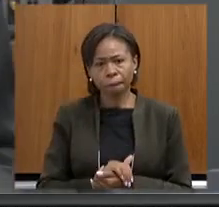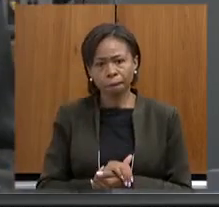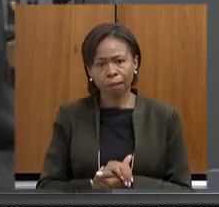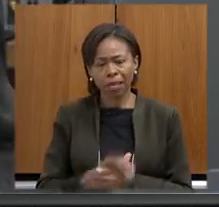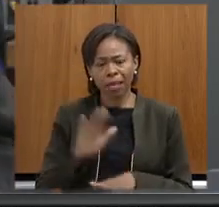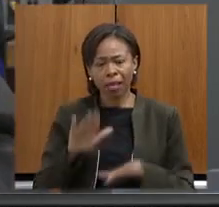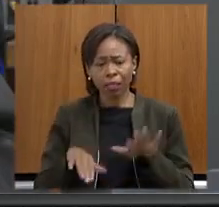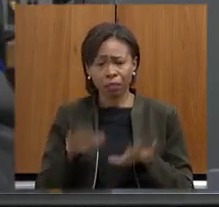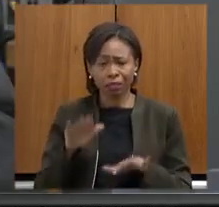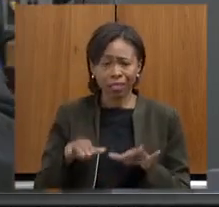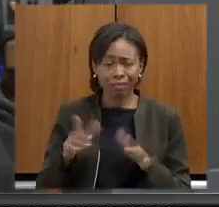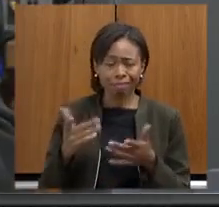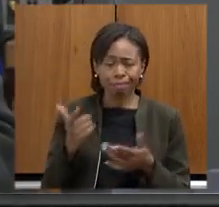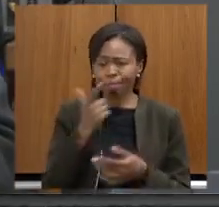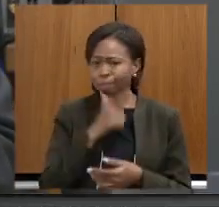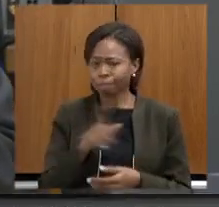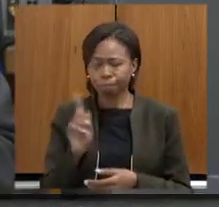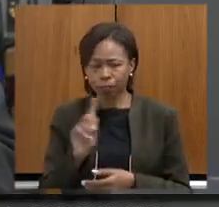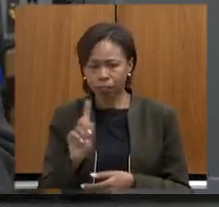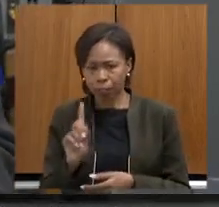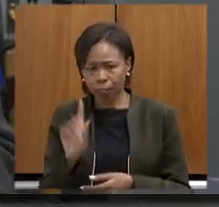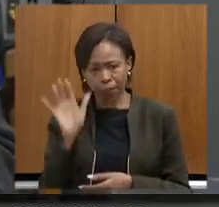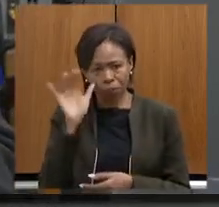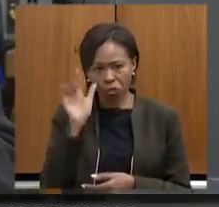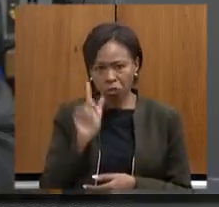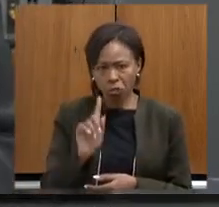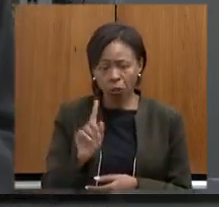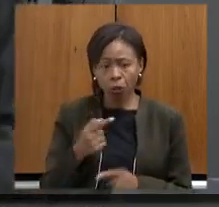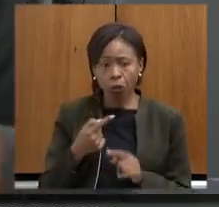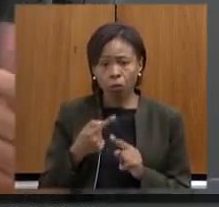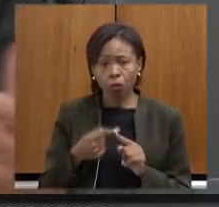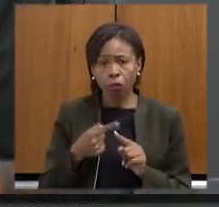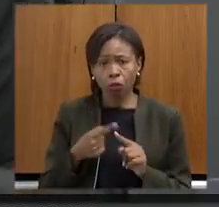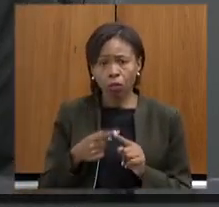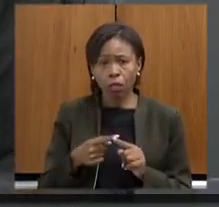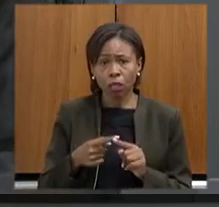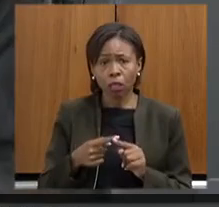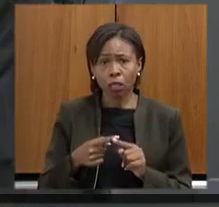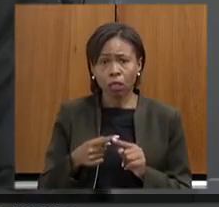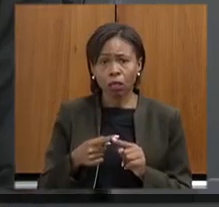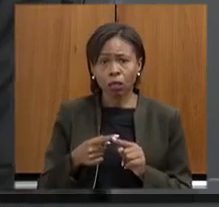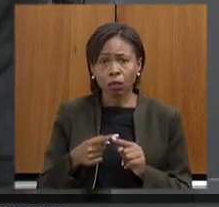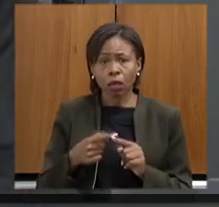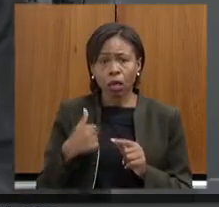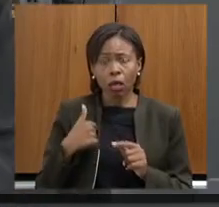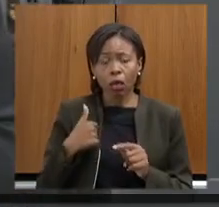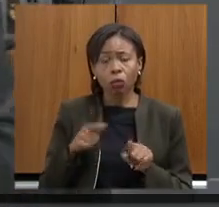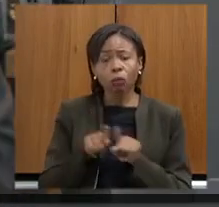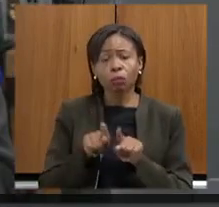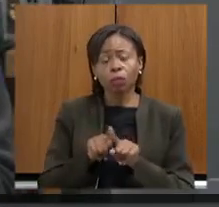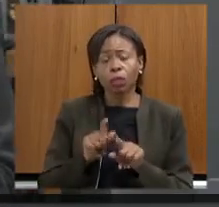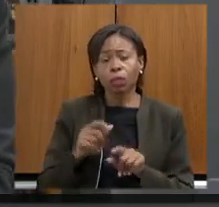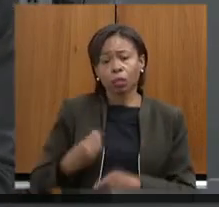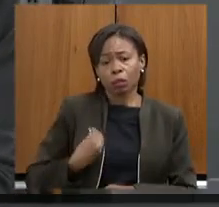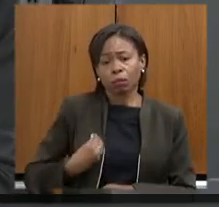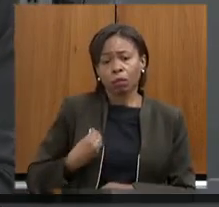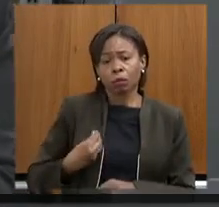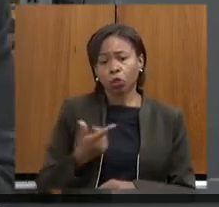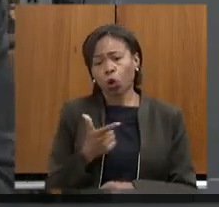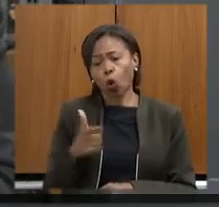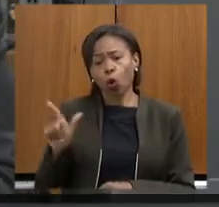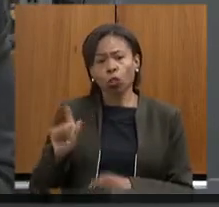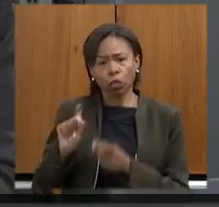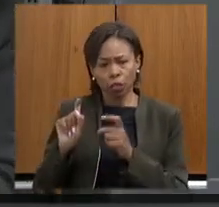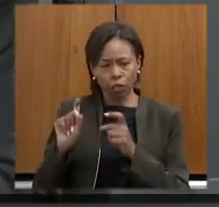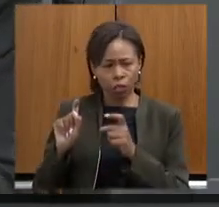alguns momentos que eu não pude acompanhar tudo porque estava simultaneamente participando de um de uma outra